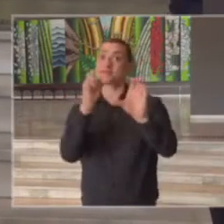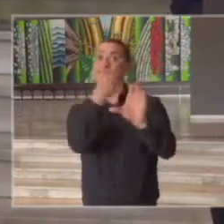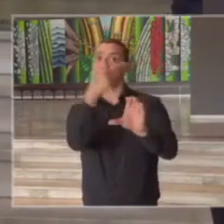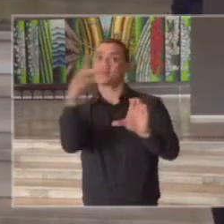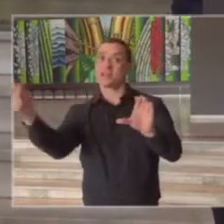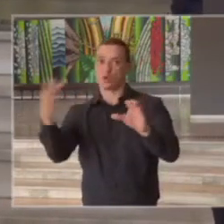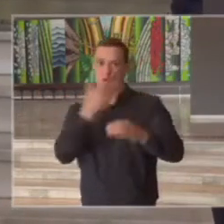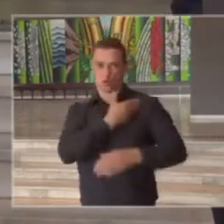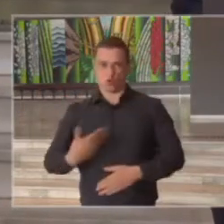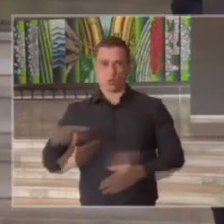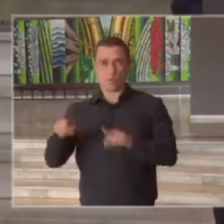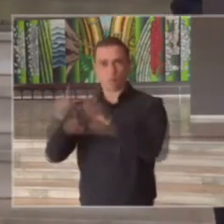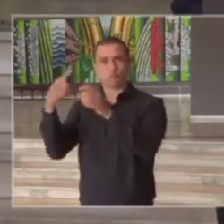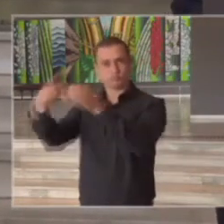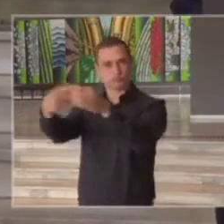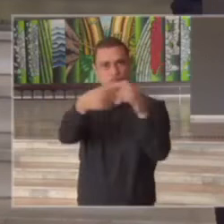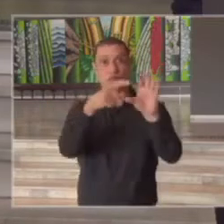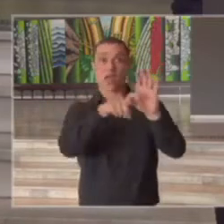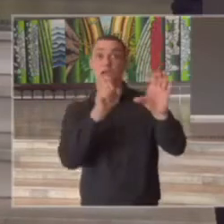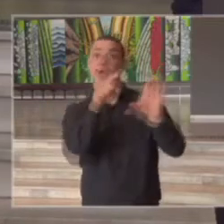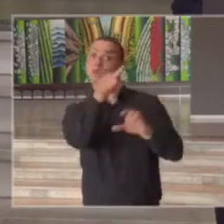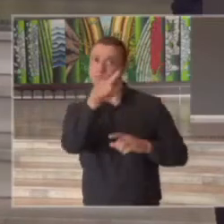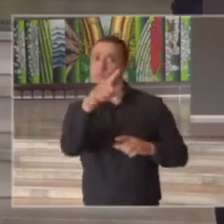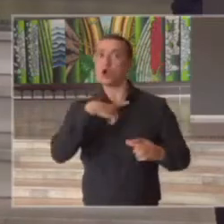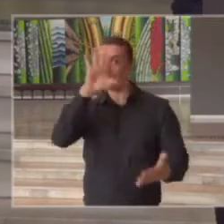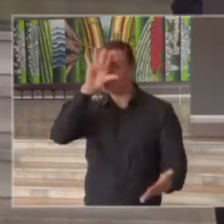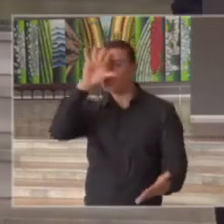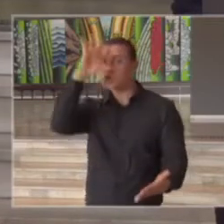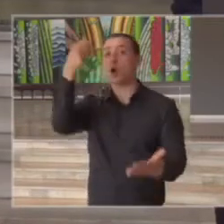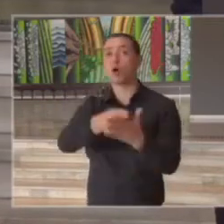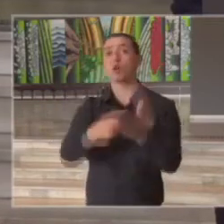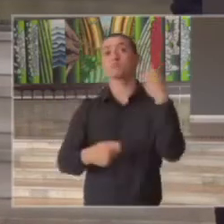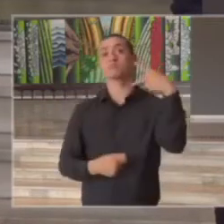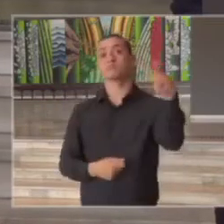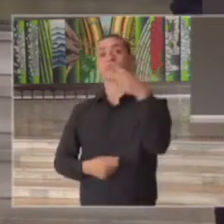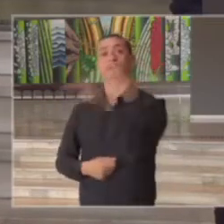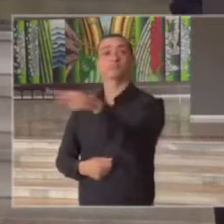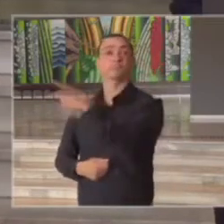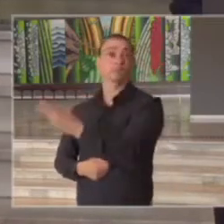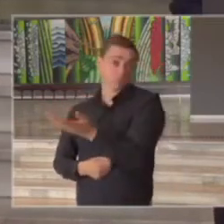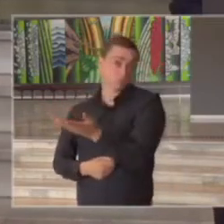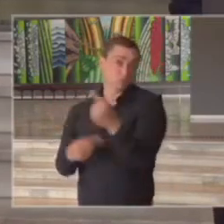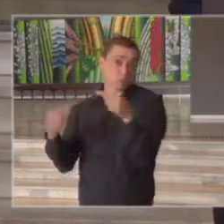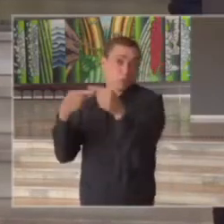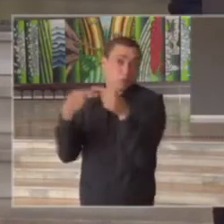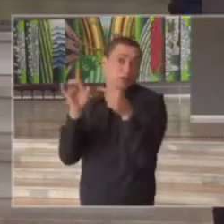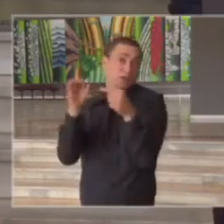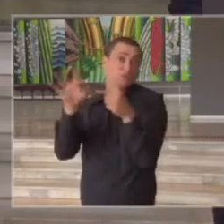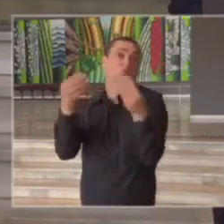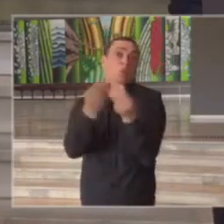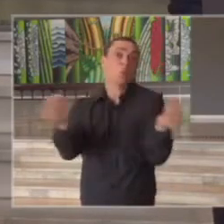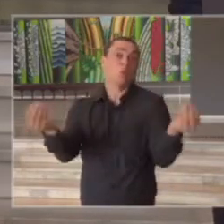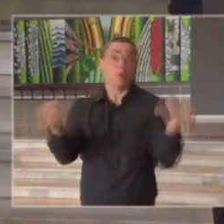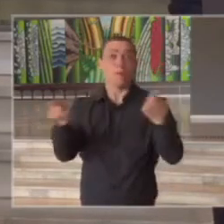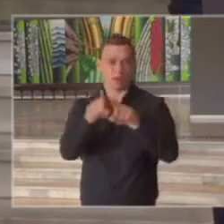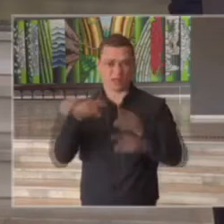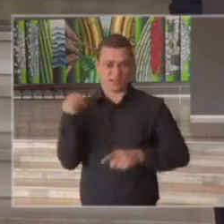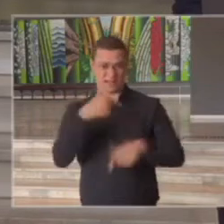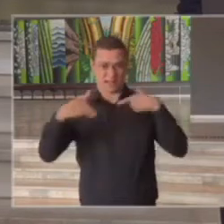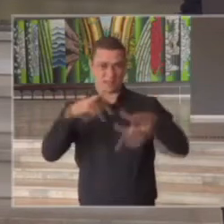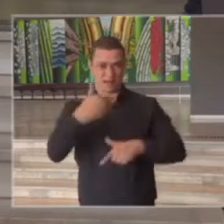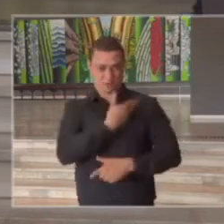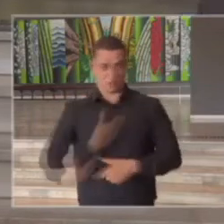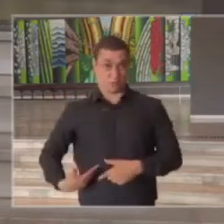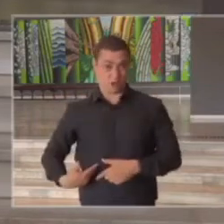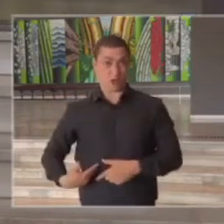municipalista poderem também tomar atitudes específicas para cada município dado que o nosso trabalho aqui no